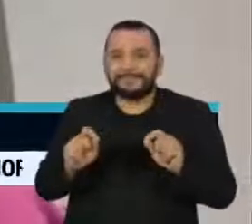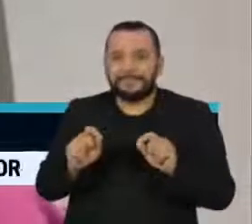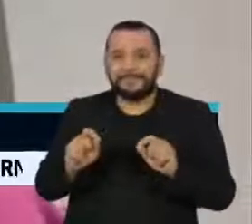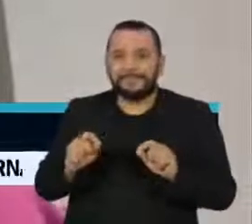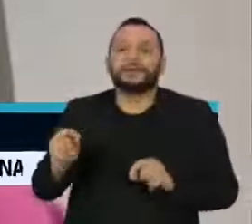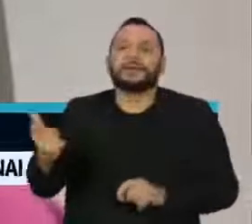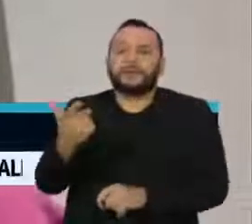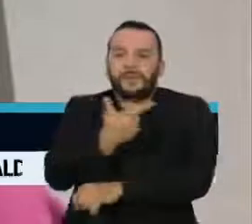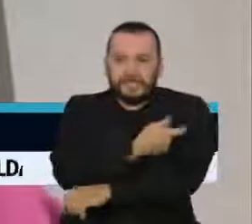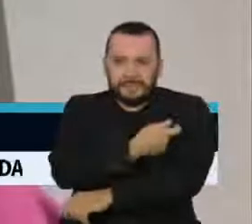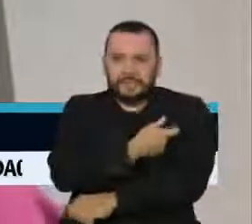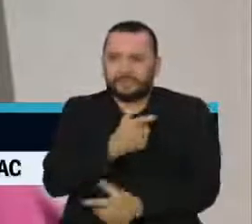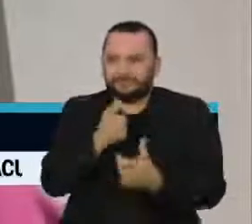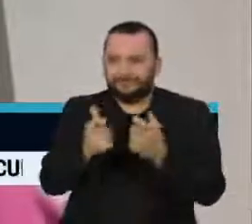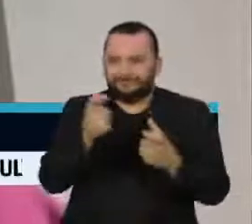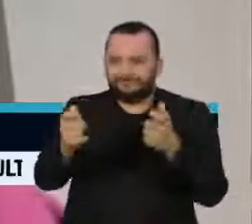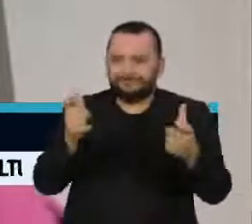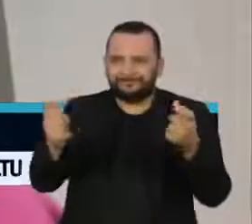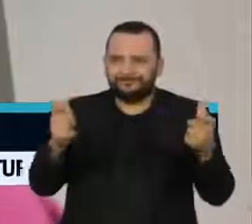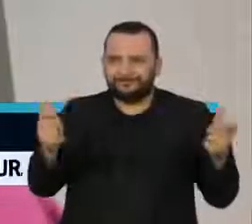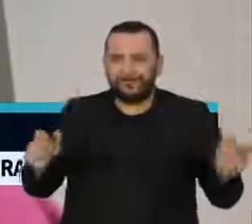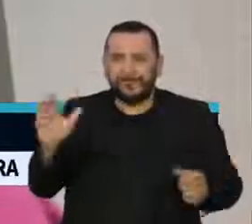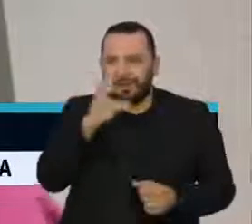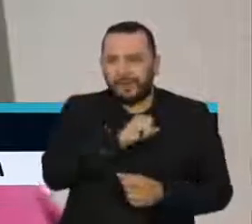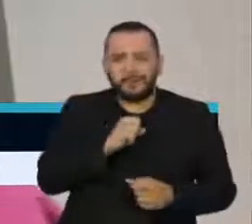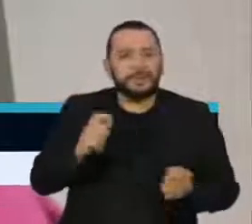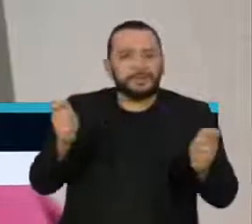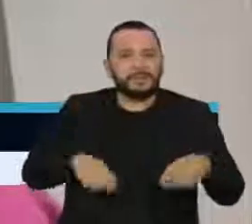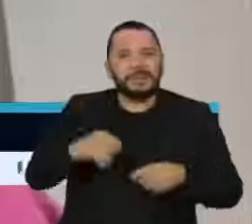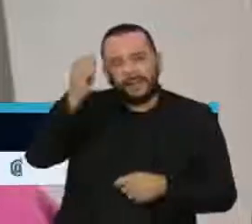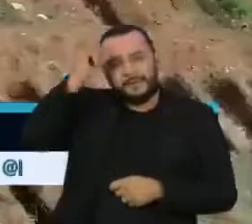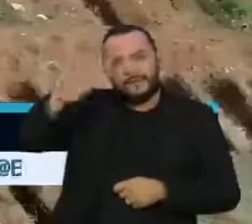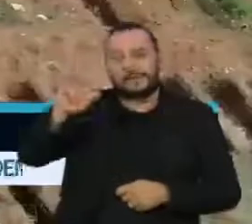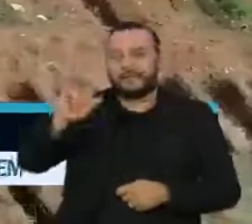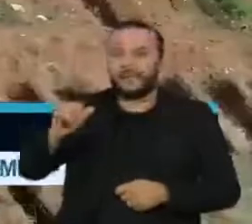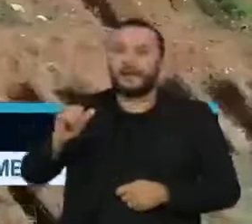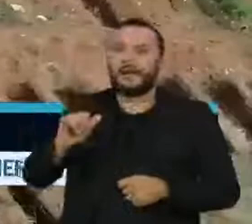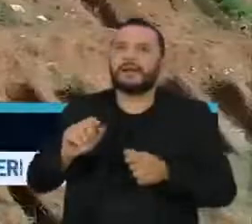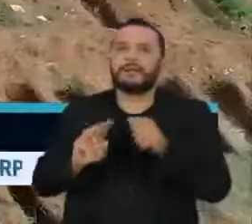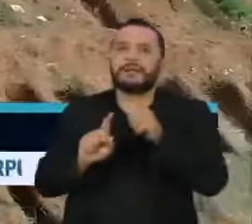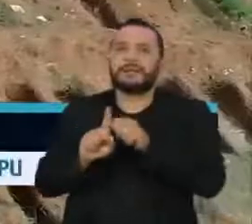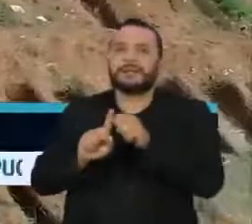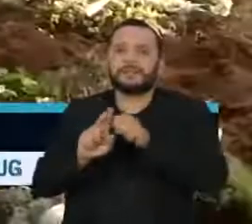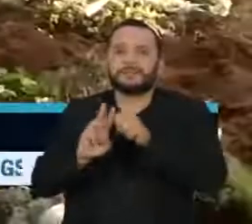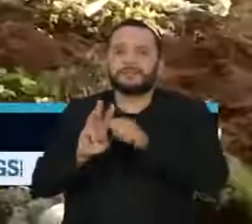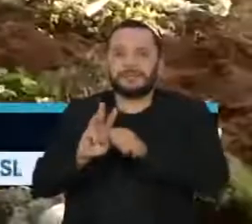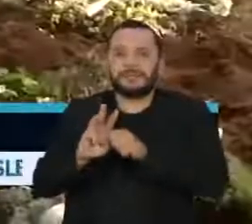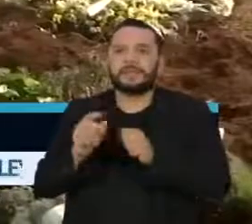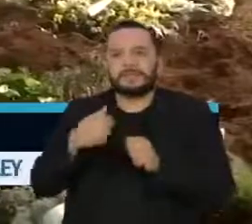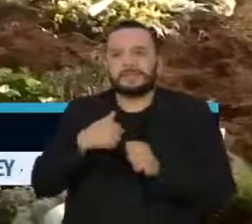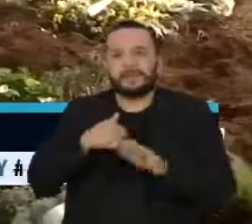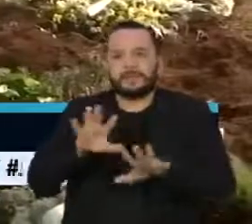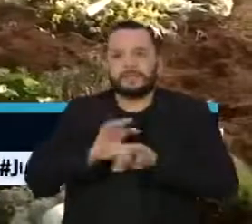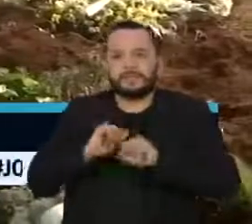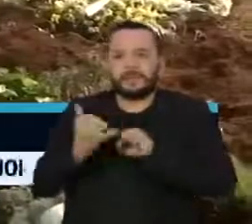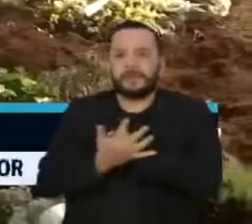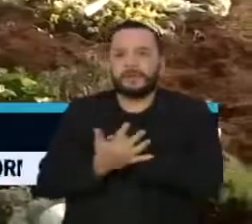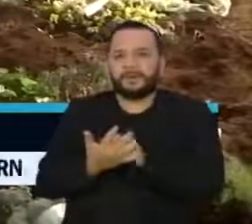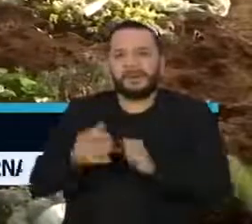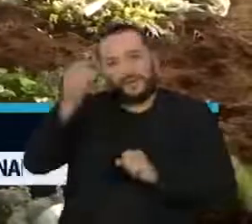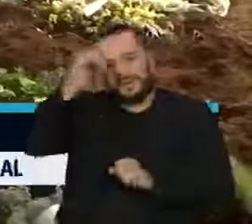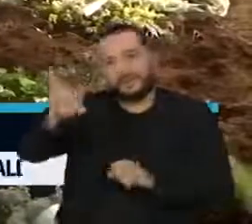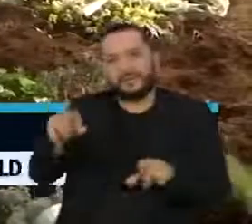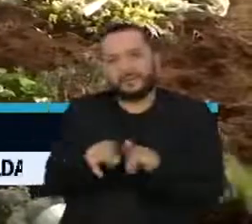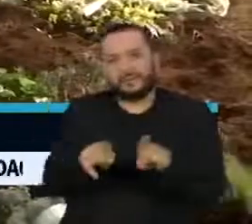que a vacinação sendo acelerada também evitaria, nesses três meses, quase um milhão de novos casos. Isso daria praticamente uma